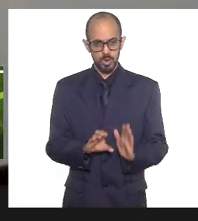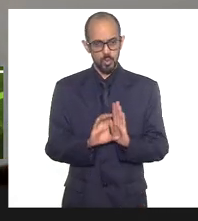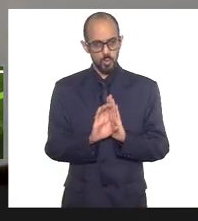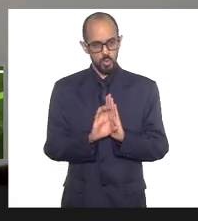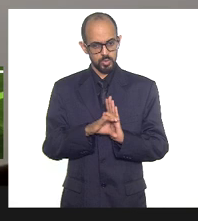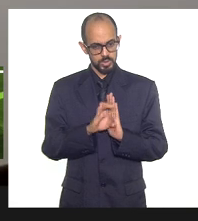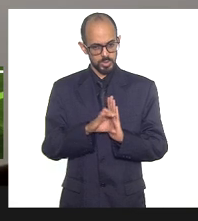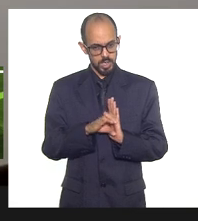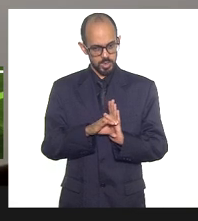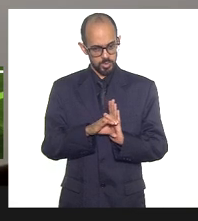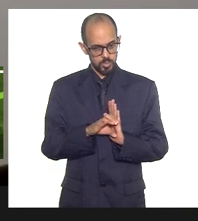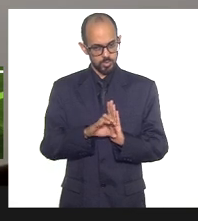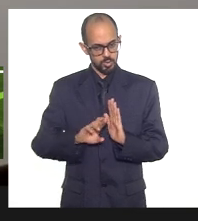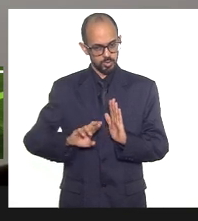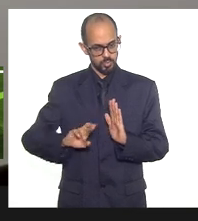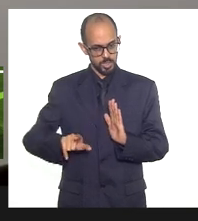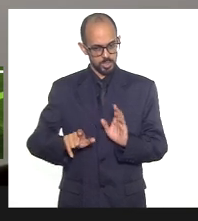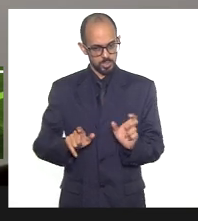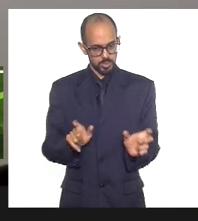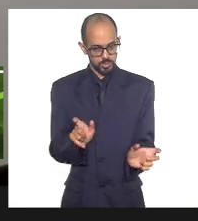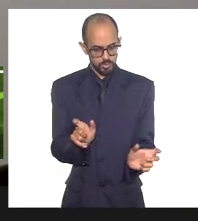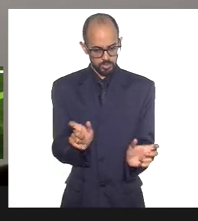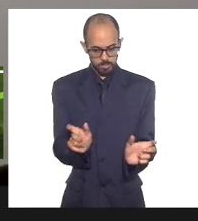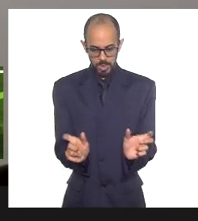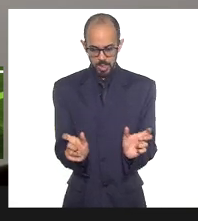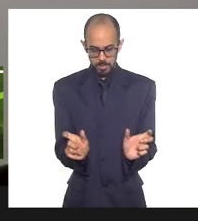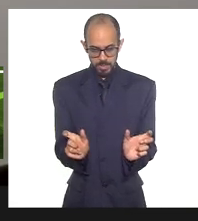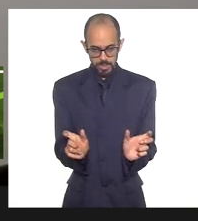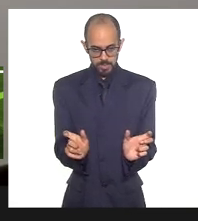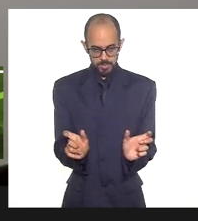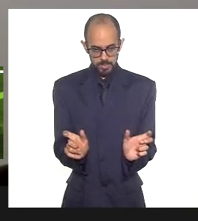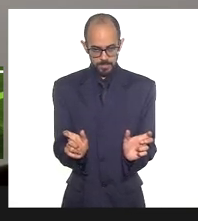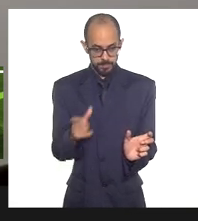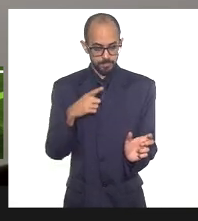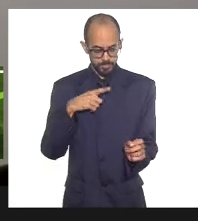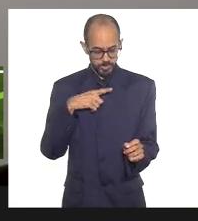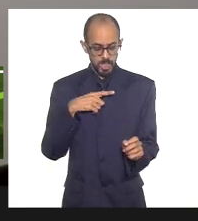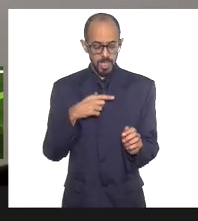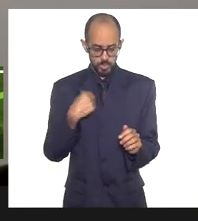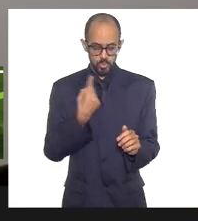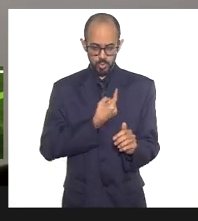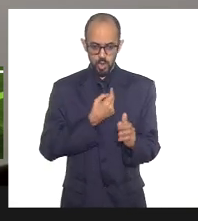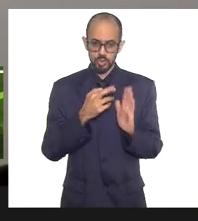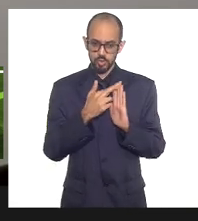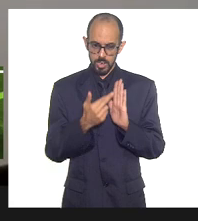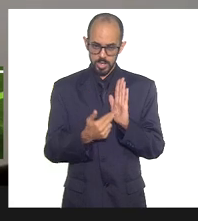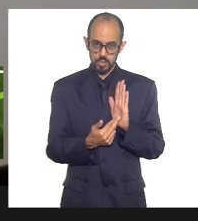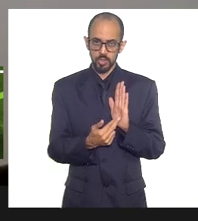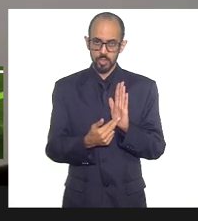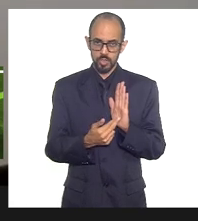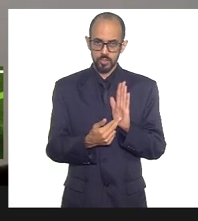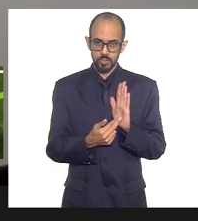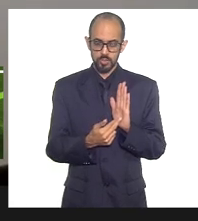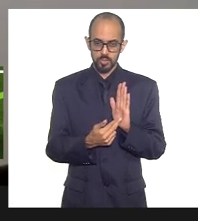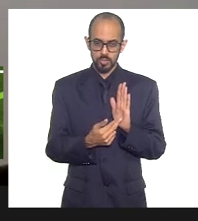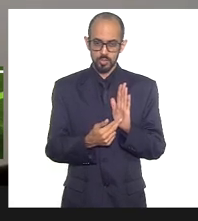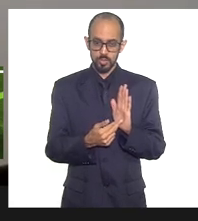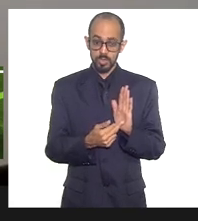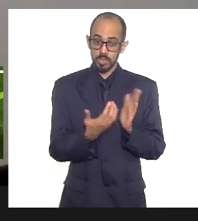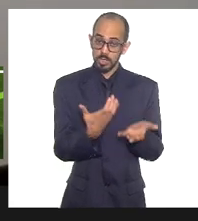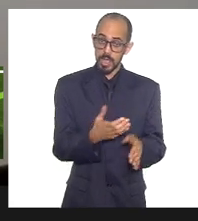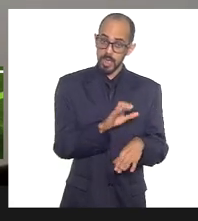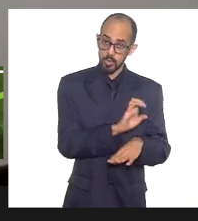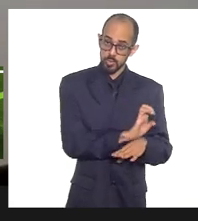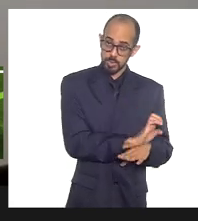acho que se pode aparecer, deputada Marta Rocha, que está atenta para isso no nosso relatório, a diferença conceitual entre defender um Estado laico, mas não